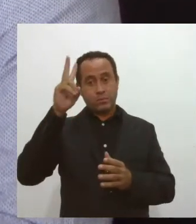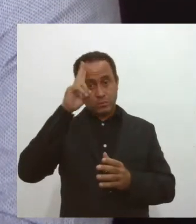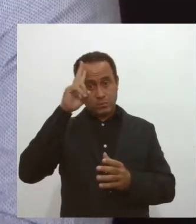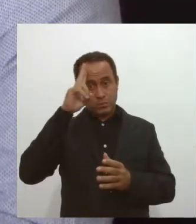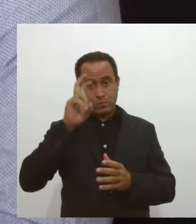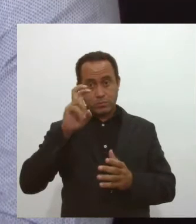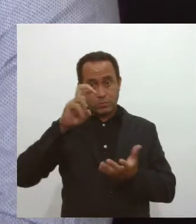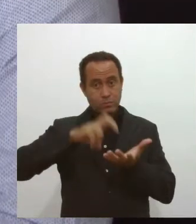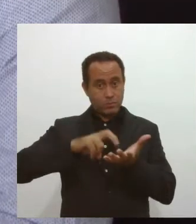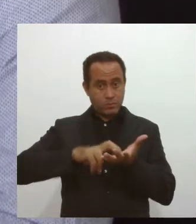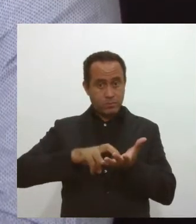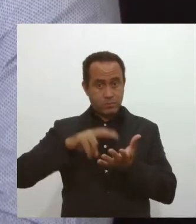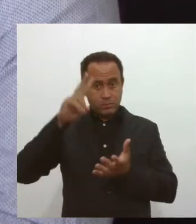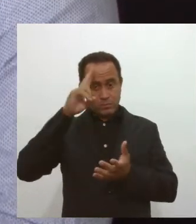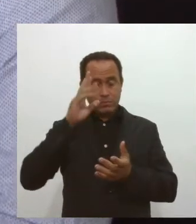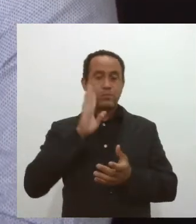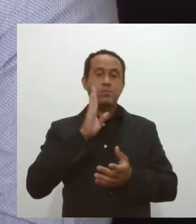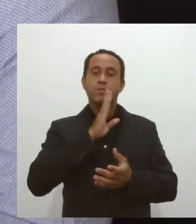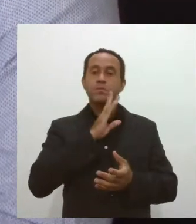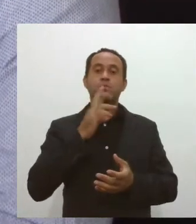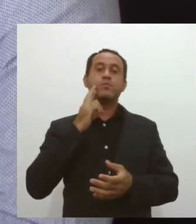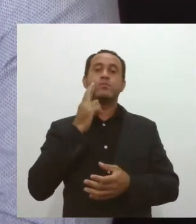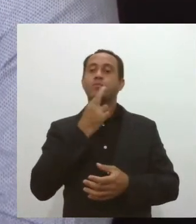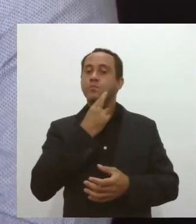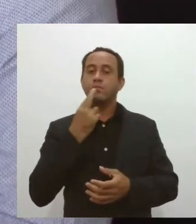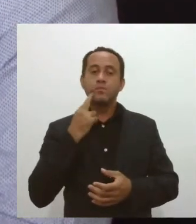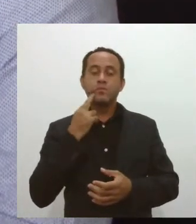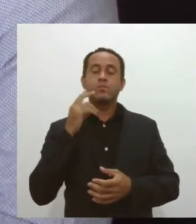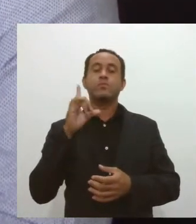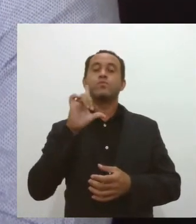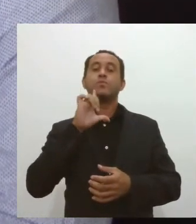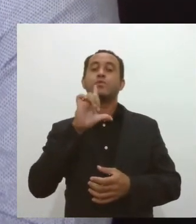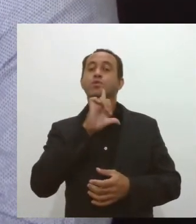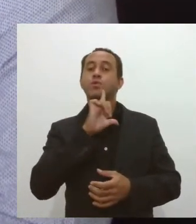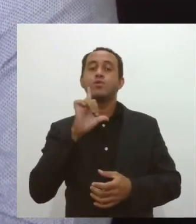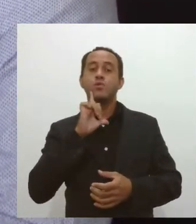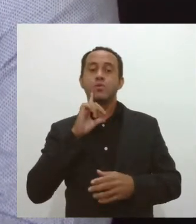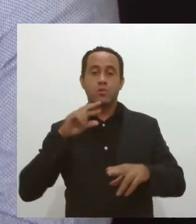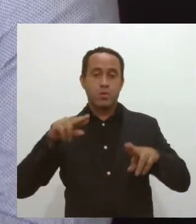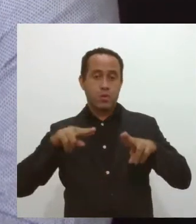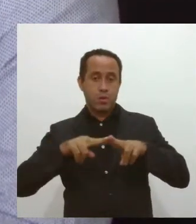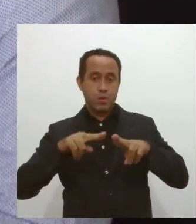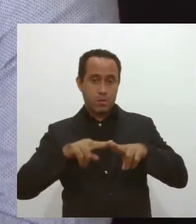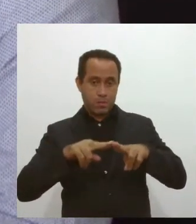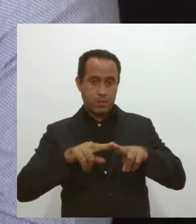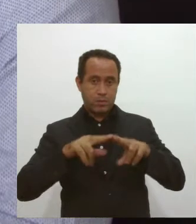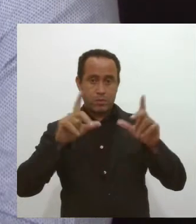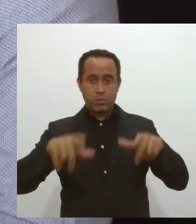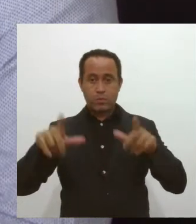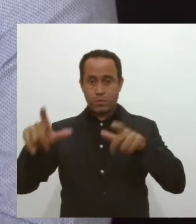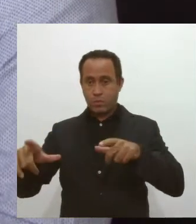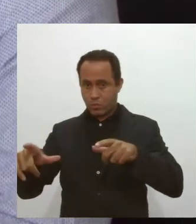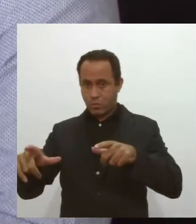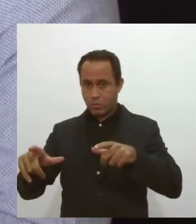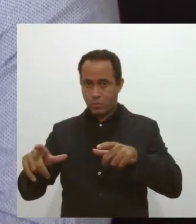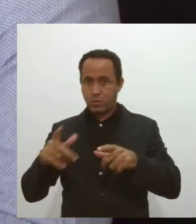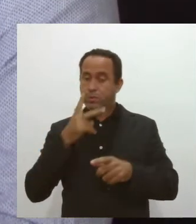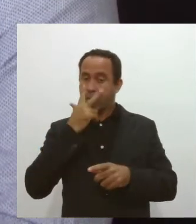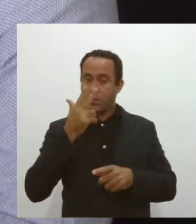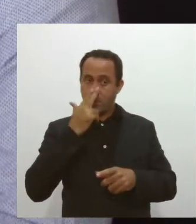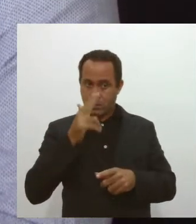Então, bares, restaurantes, lanchonetes, pizzarias ou estabelecimentos congêneres